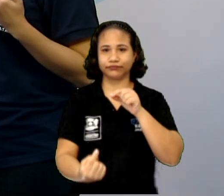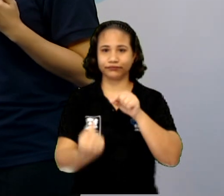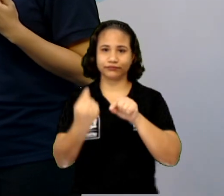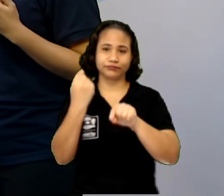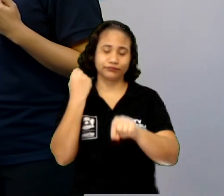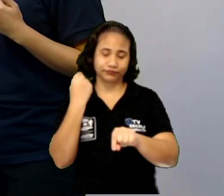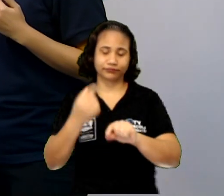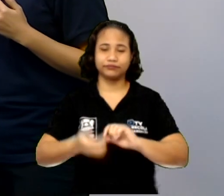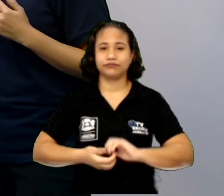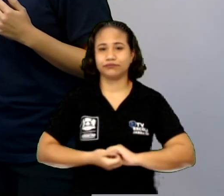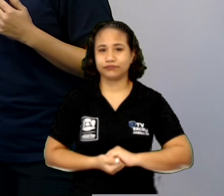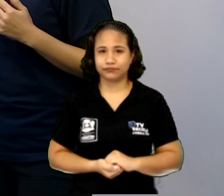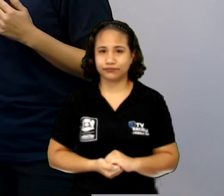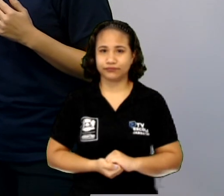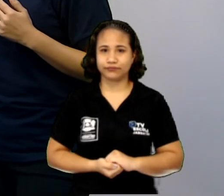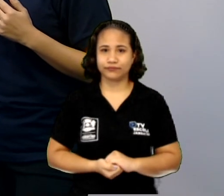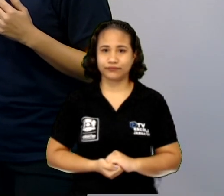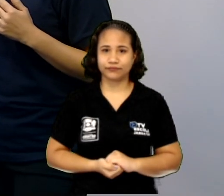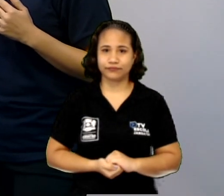anteriormente.